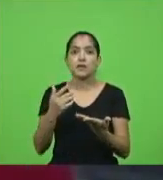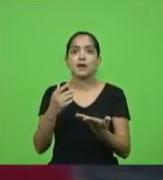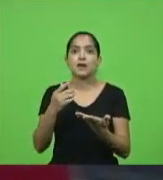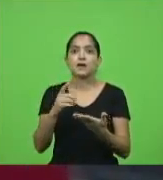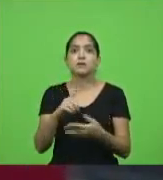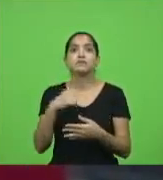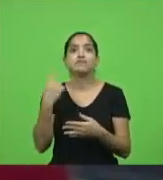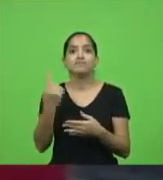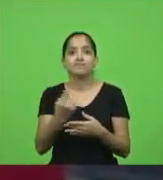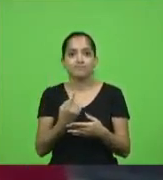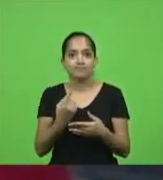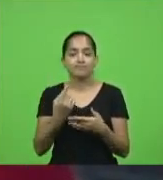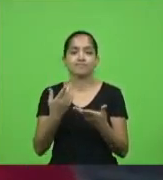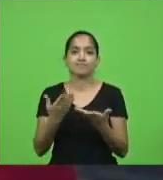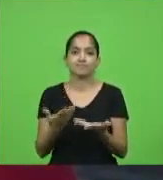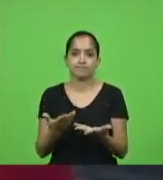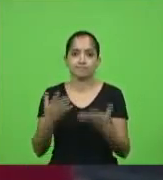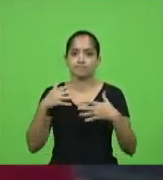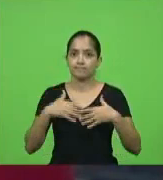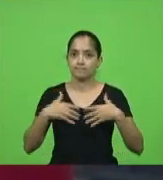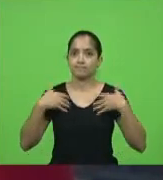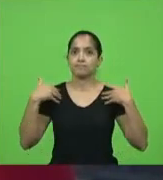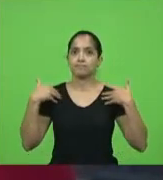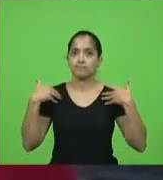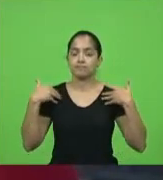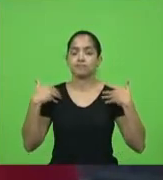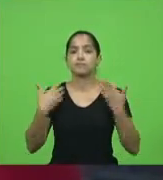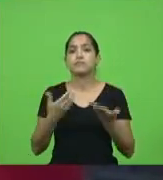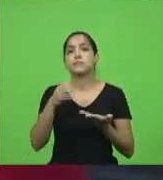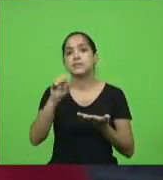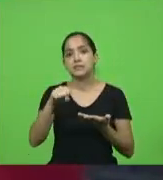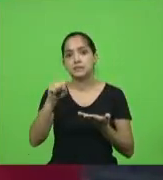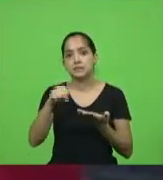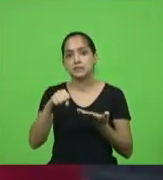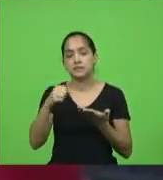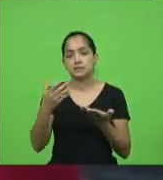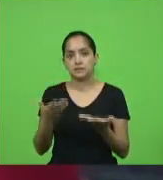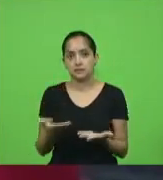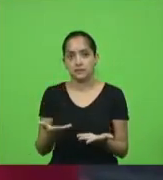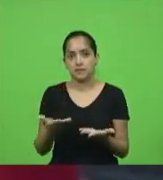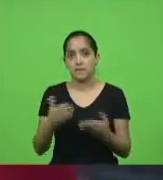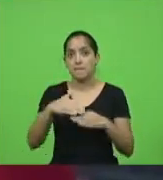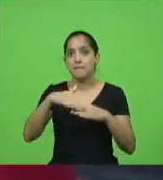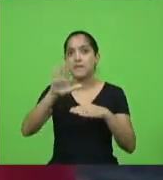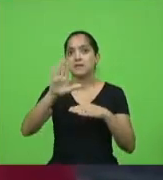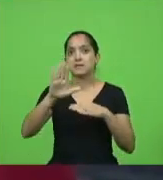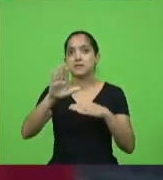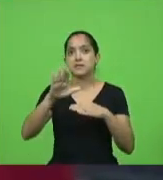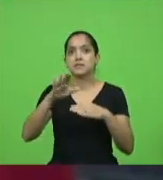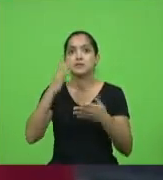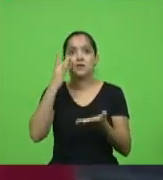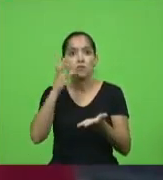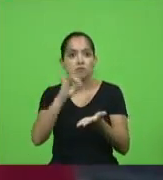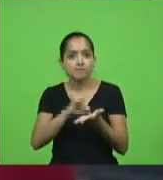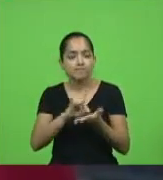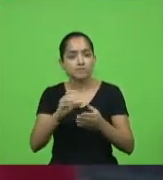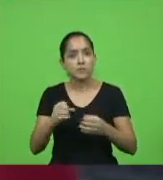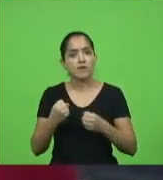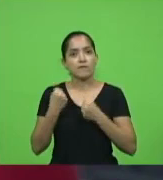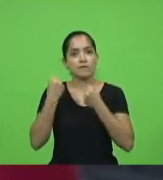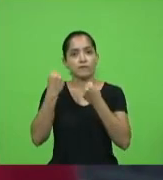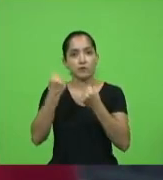presta uma grande homenagem sim mais que isso reconhece a força e a coragem das mulheres que